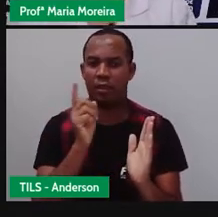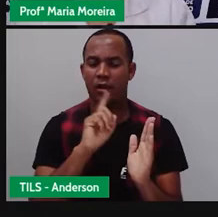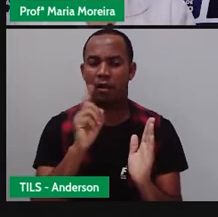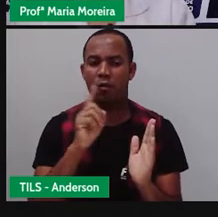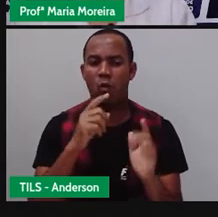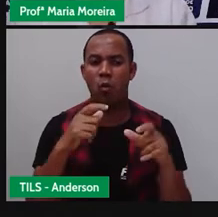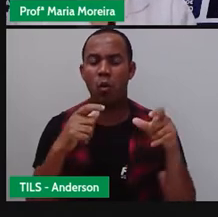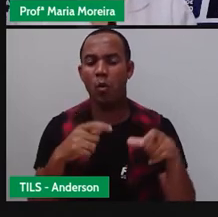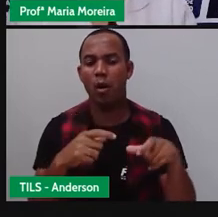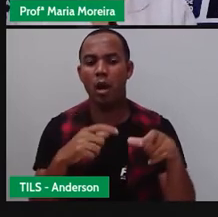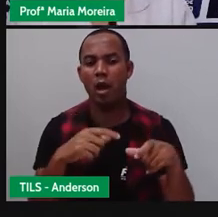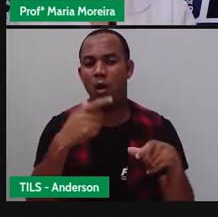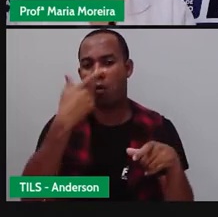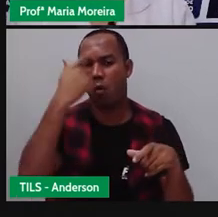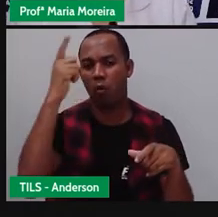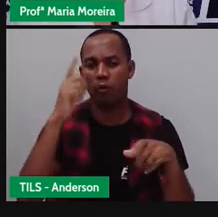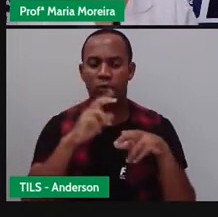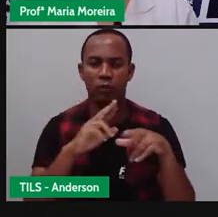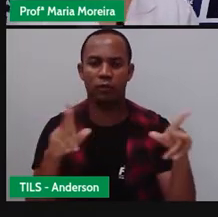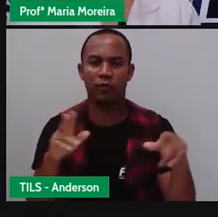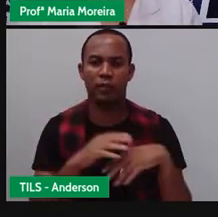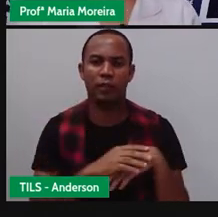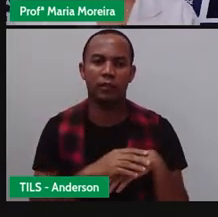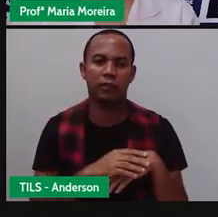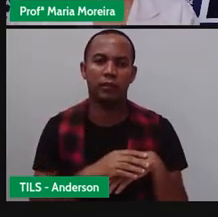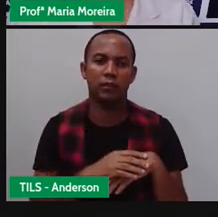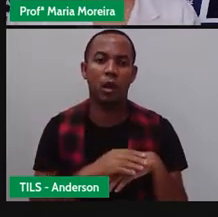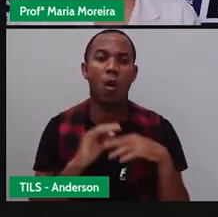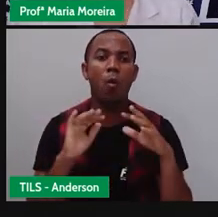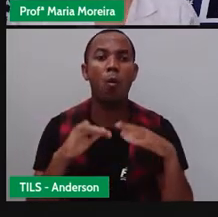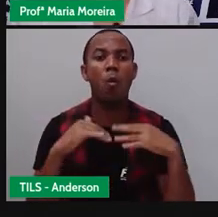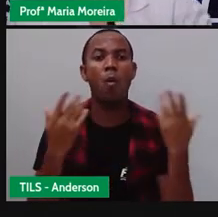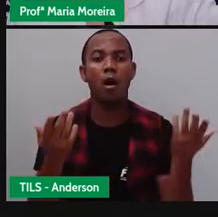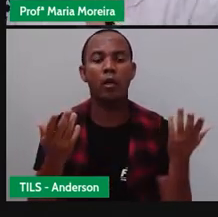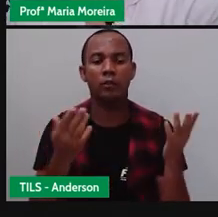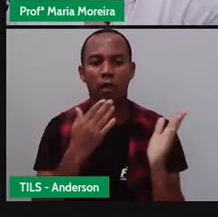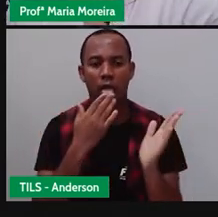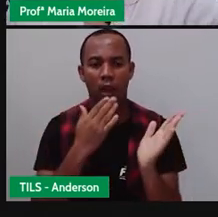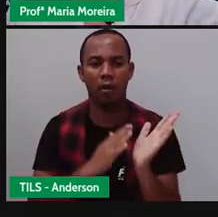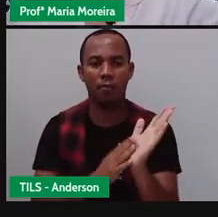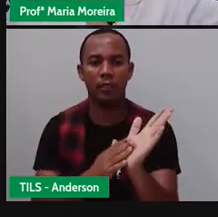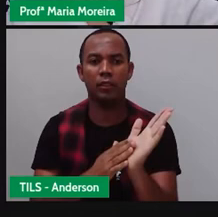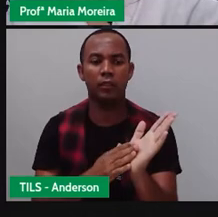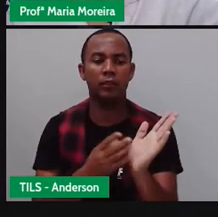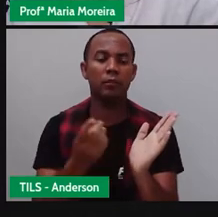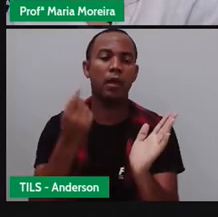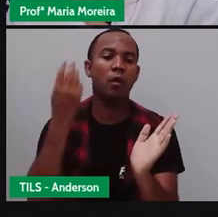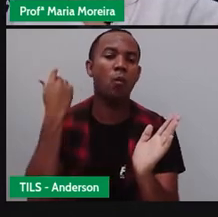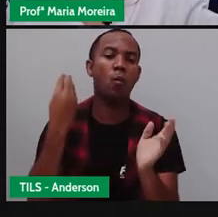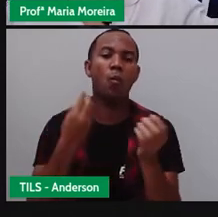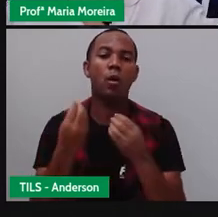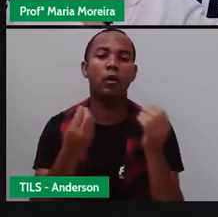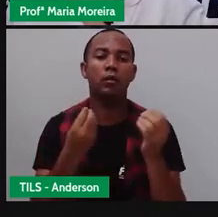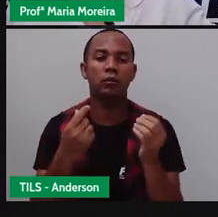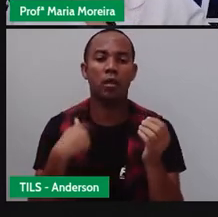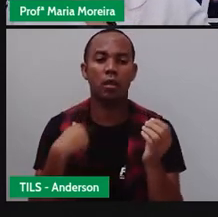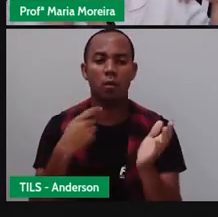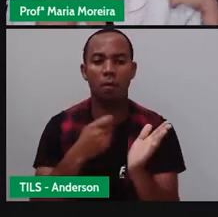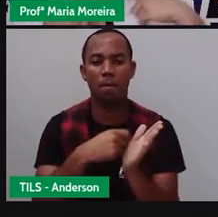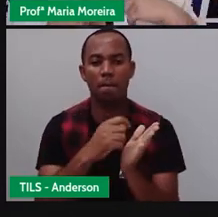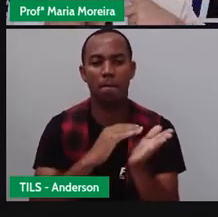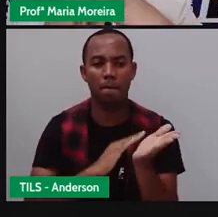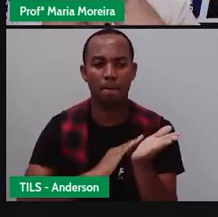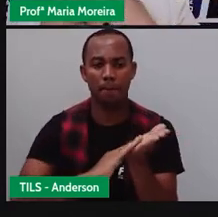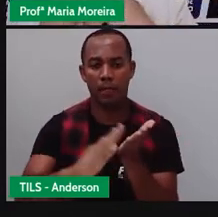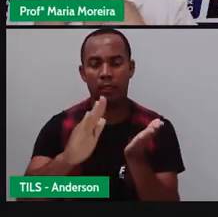vai visualizar. Não é isso? Quando, né, eu deixo um bilhete, por exemplo, o Anderson tá ali, e eu mando um bilhete pra Anderson, se é